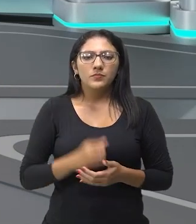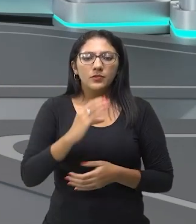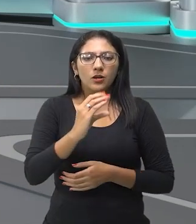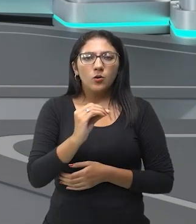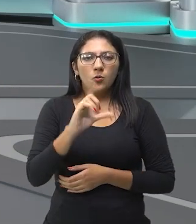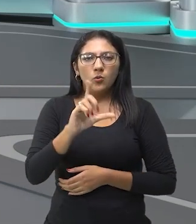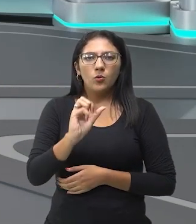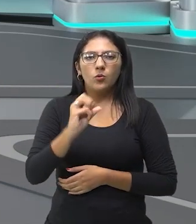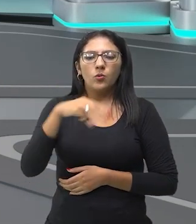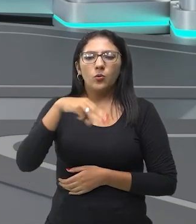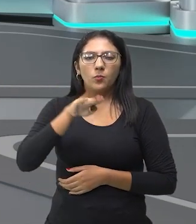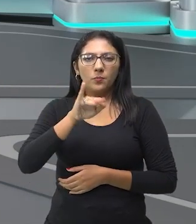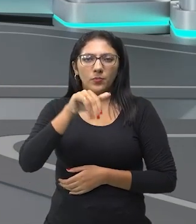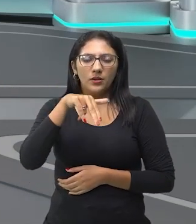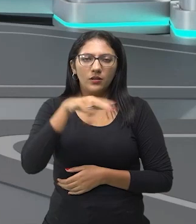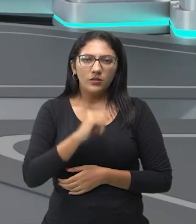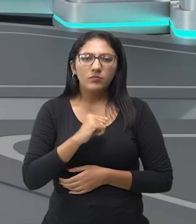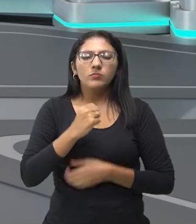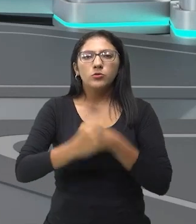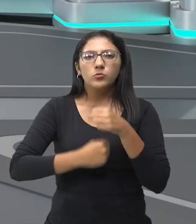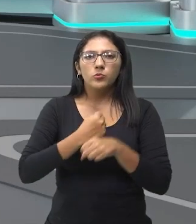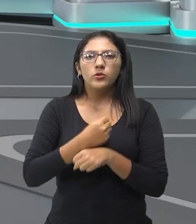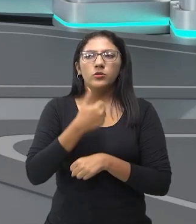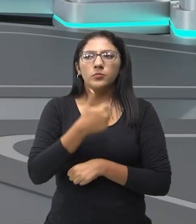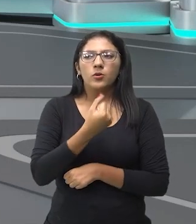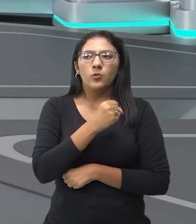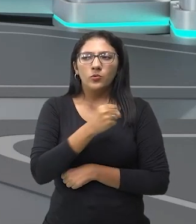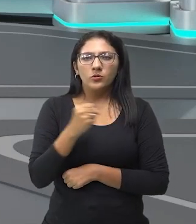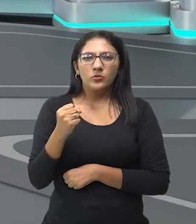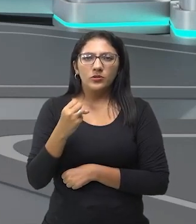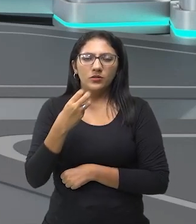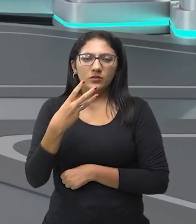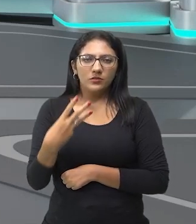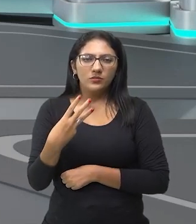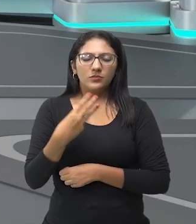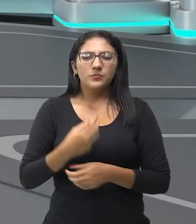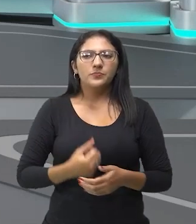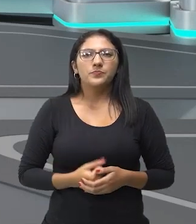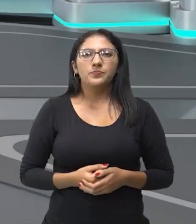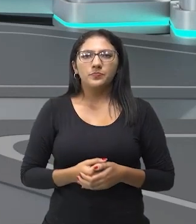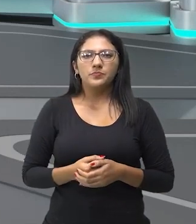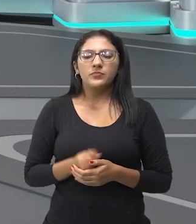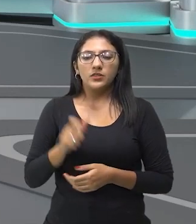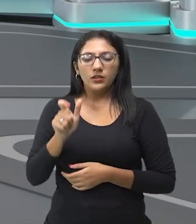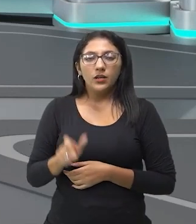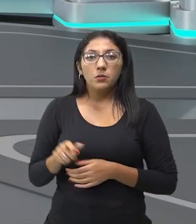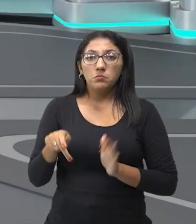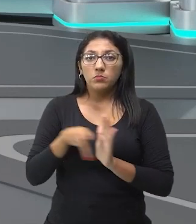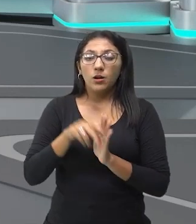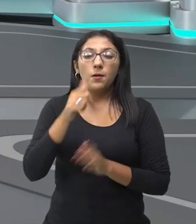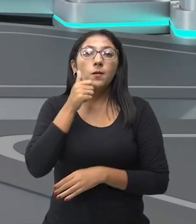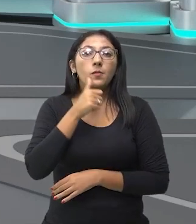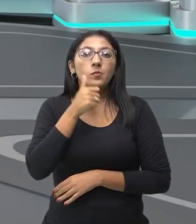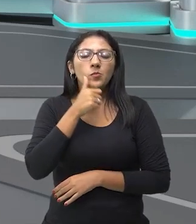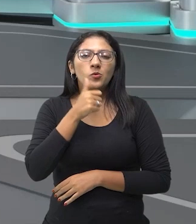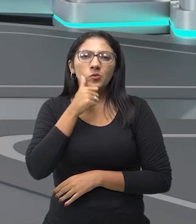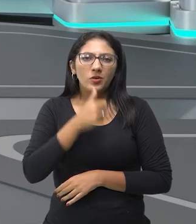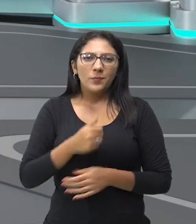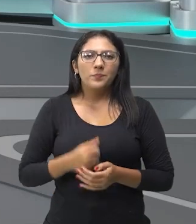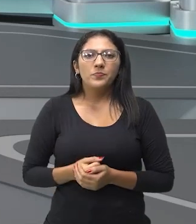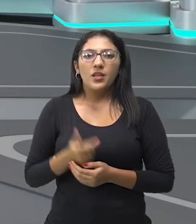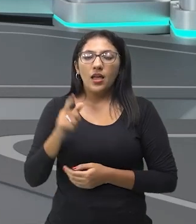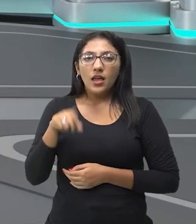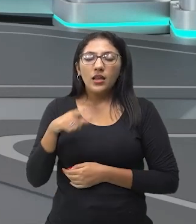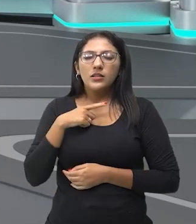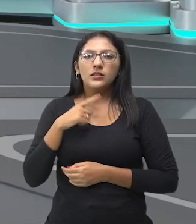aqui a Colombina, 1883. É um personagem feminino da categoria